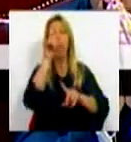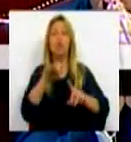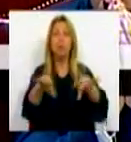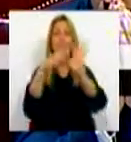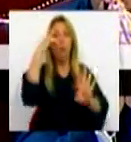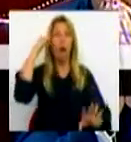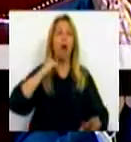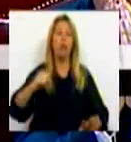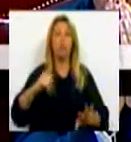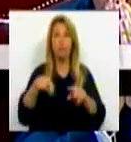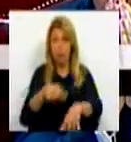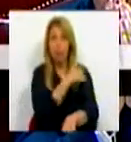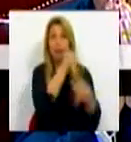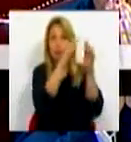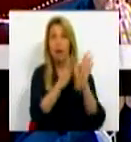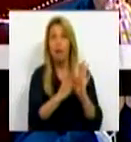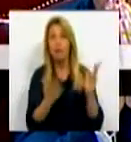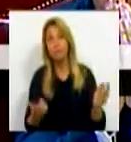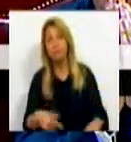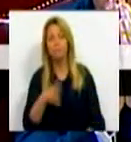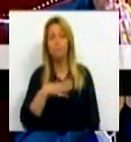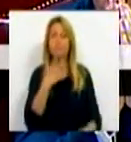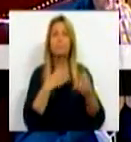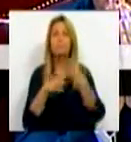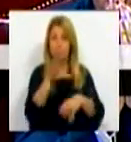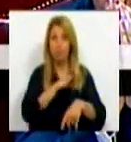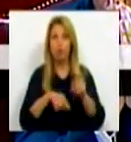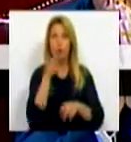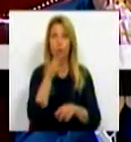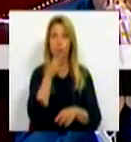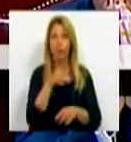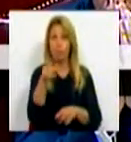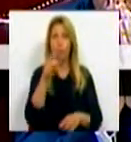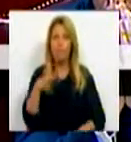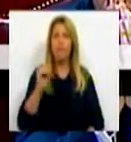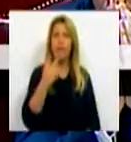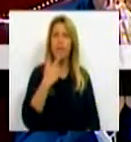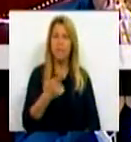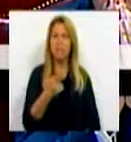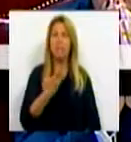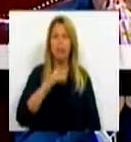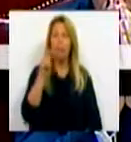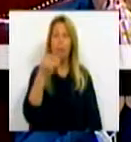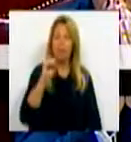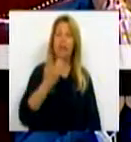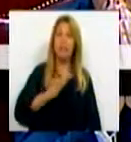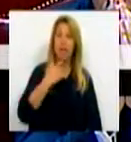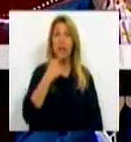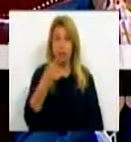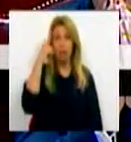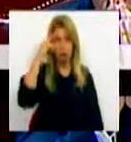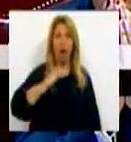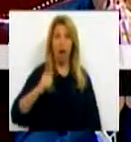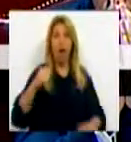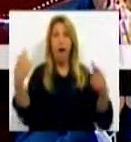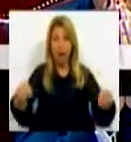E eu queria perguntar ao Sr. Deputado se o PSD chama revanchismo a um Governo que é apoiado nesta Assembleia, por um